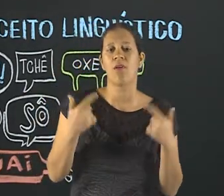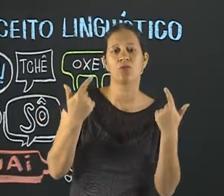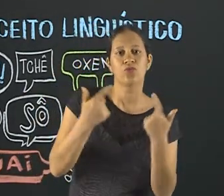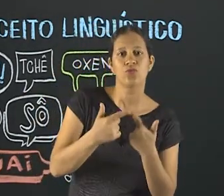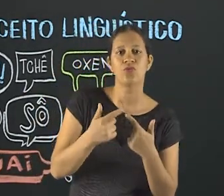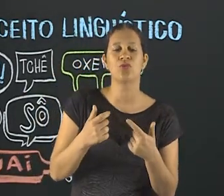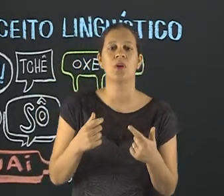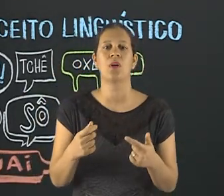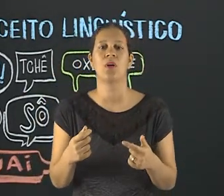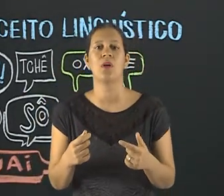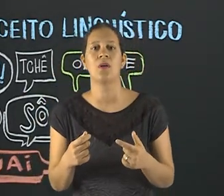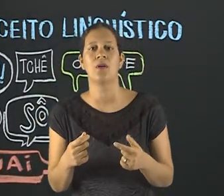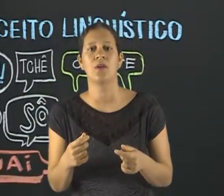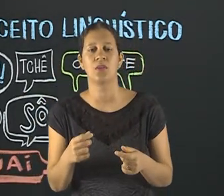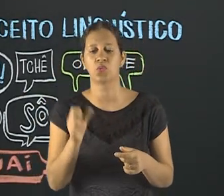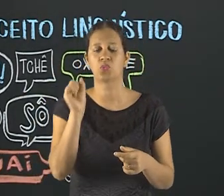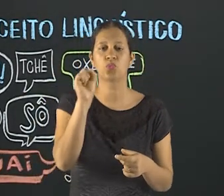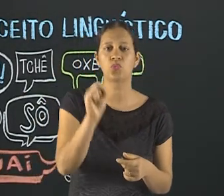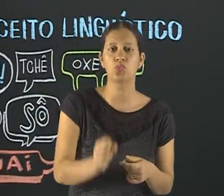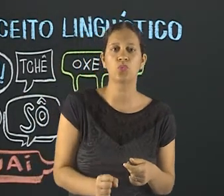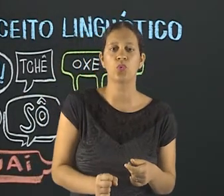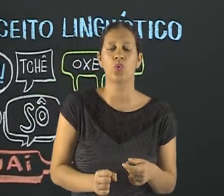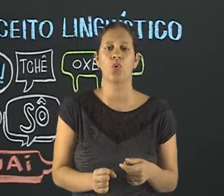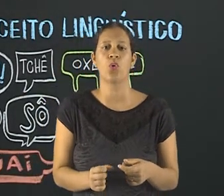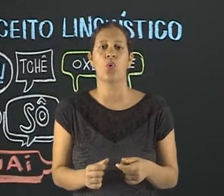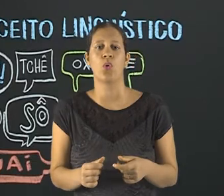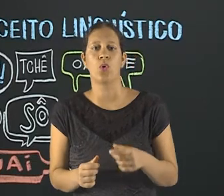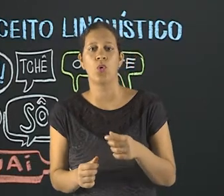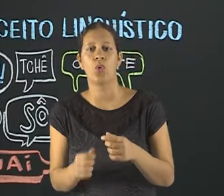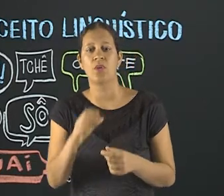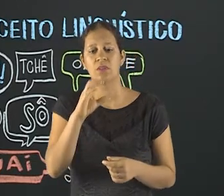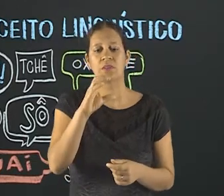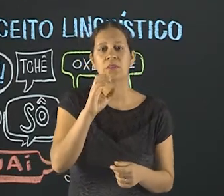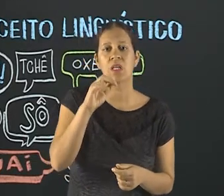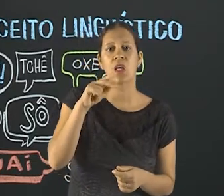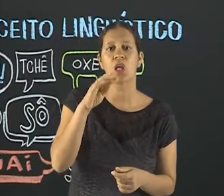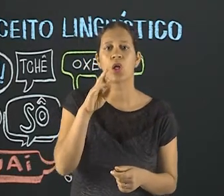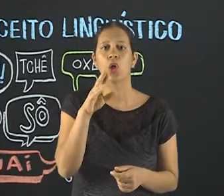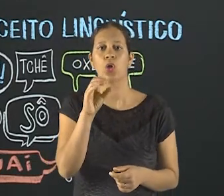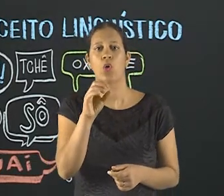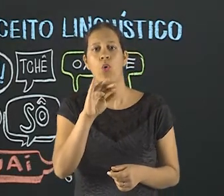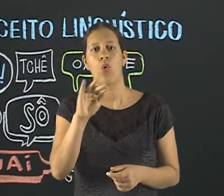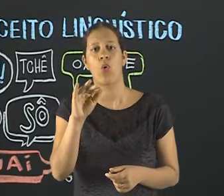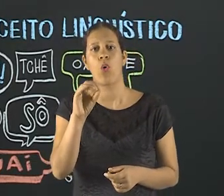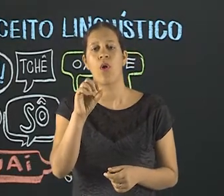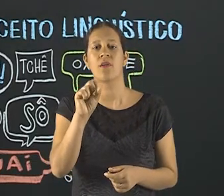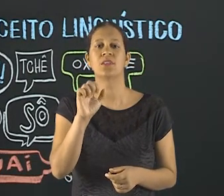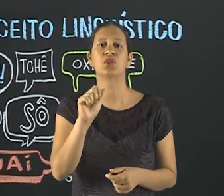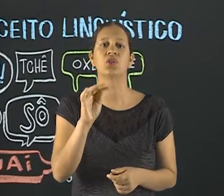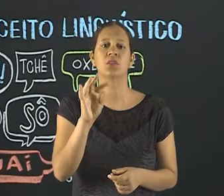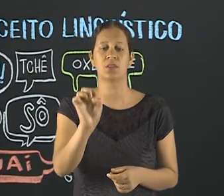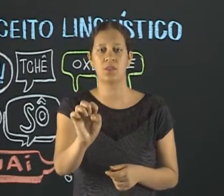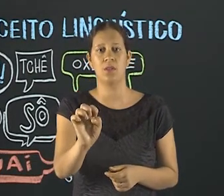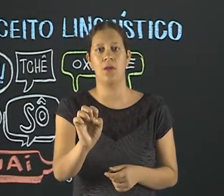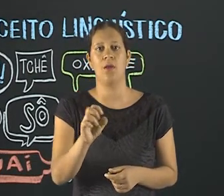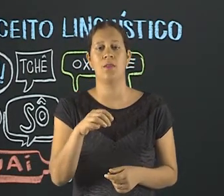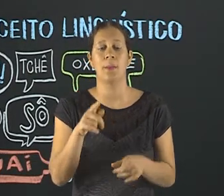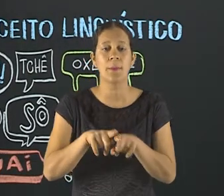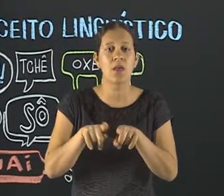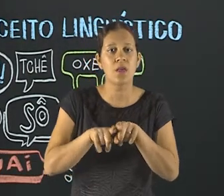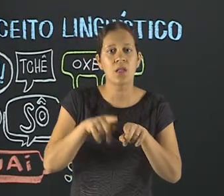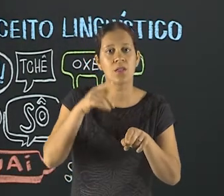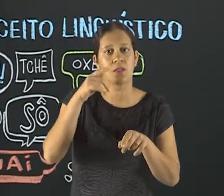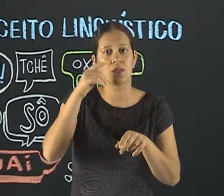gíria que você fala aí no sul vai ser compreendida por quem mora no sudeste, no centro-oeste. Não é bem assim, não. As gírias, elas têm uma propriedade muito bacana também, muito